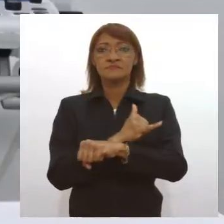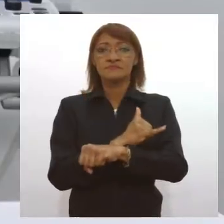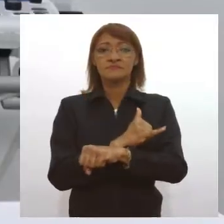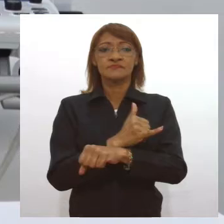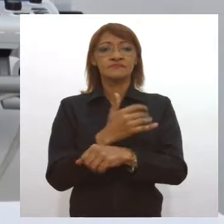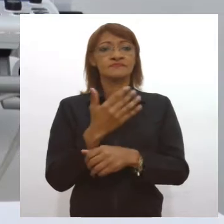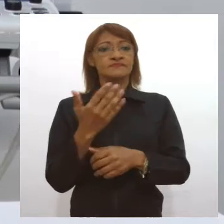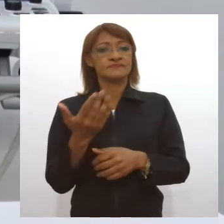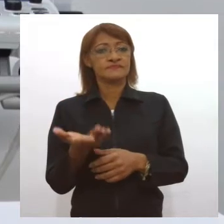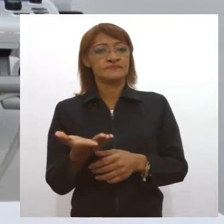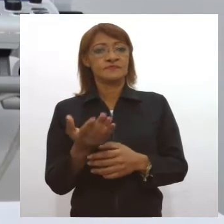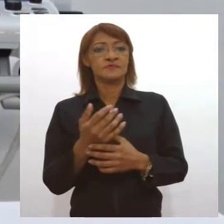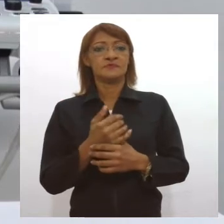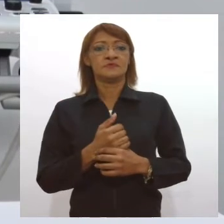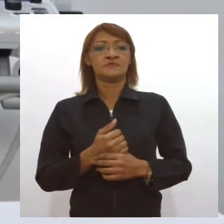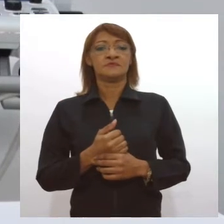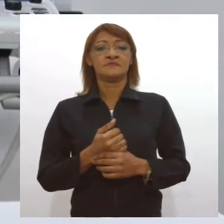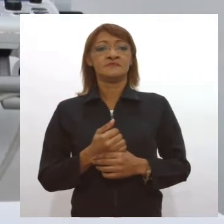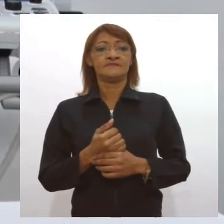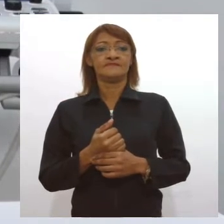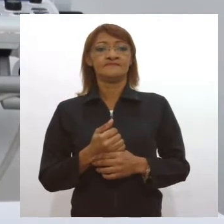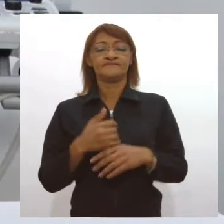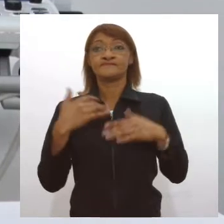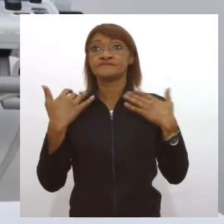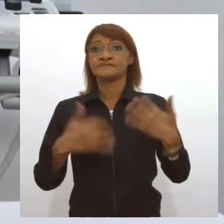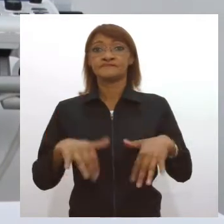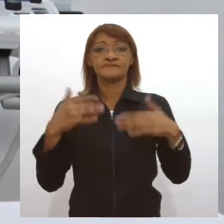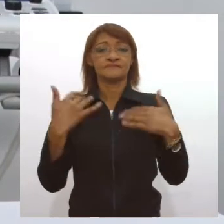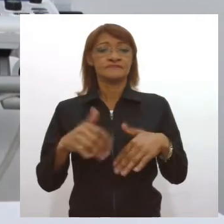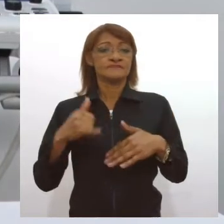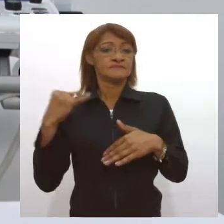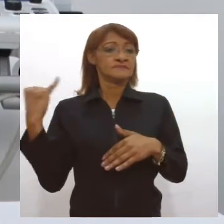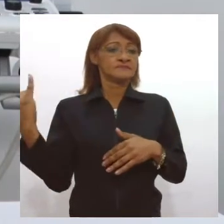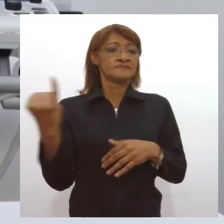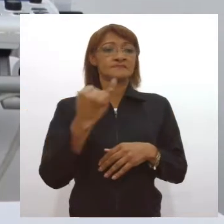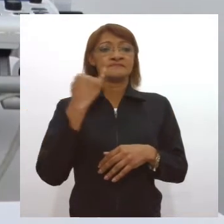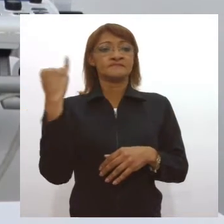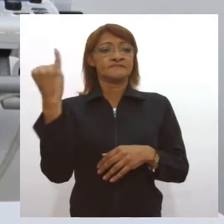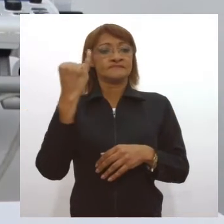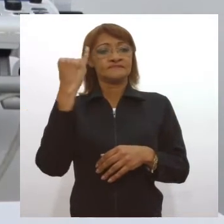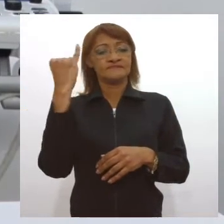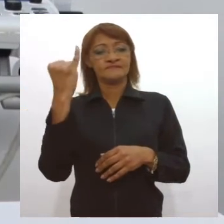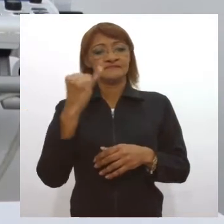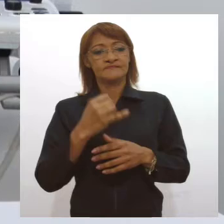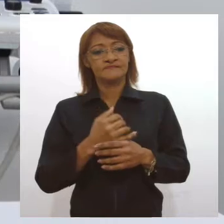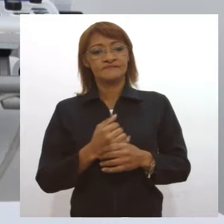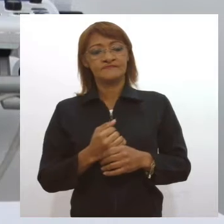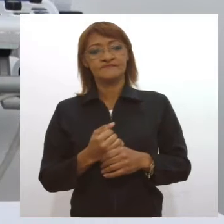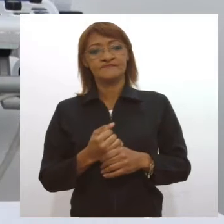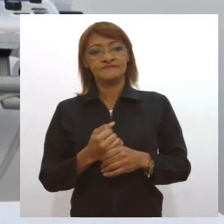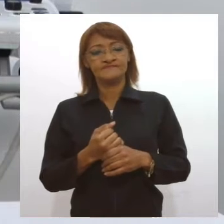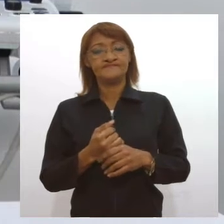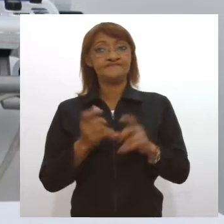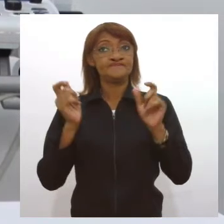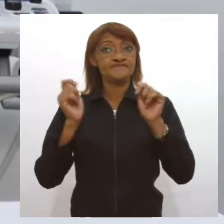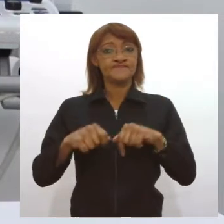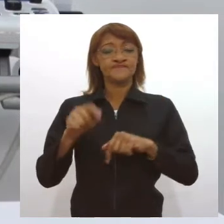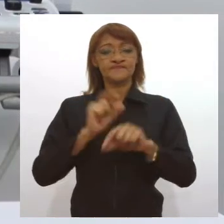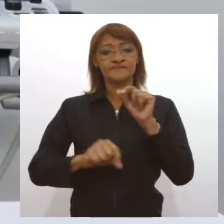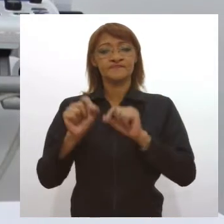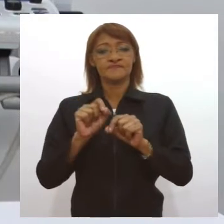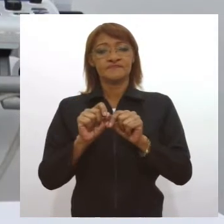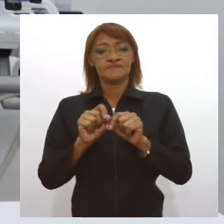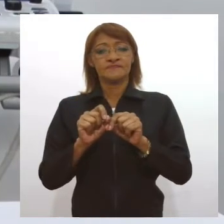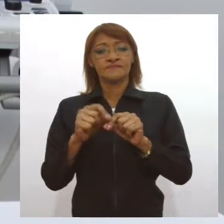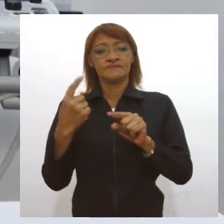Ela é uma comorbidade de tão importância que ela pode levar, por si só, só pelo